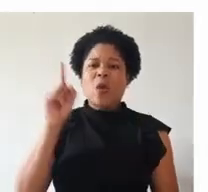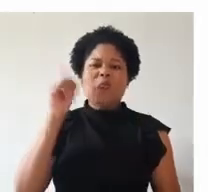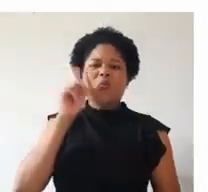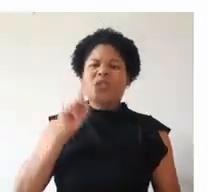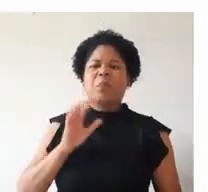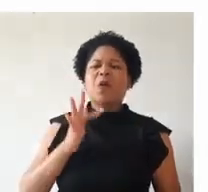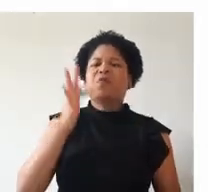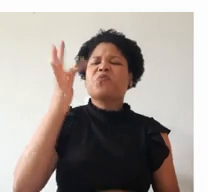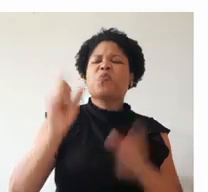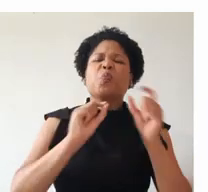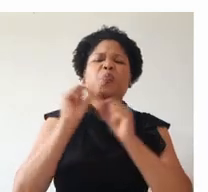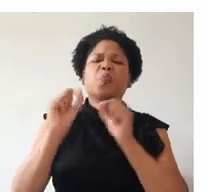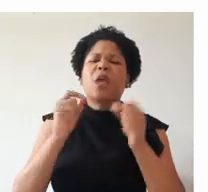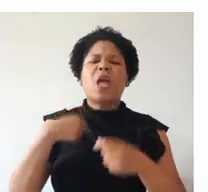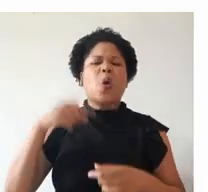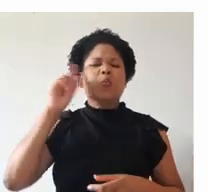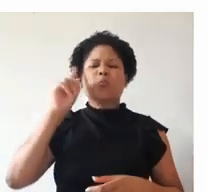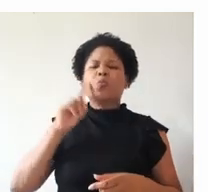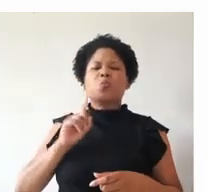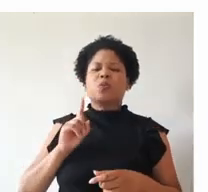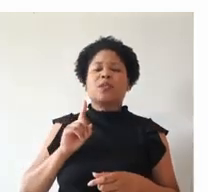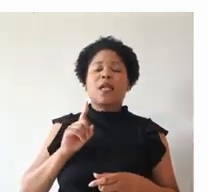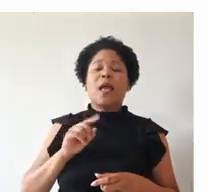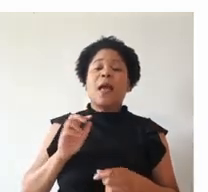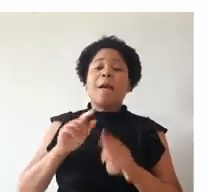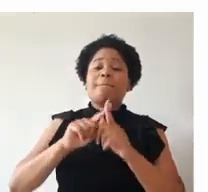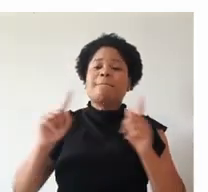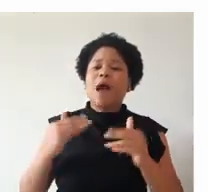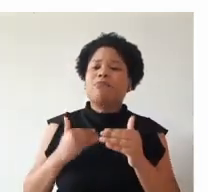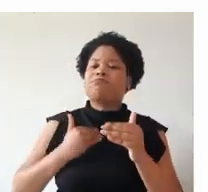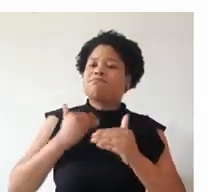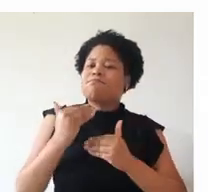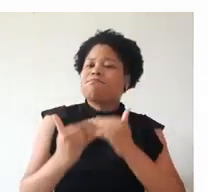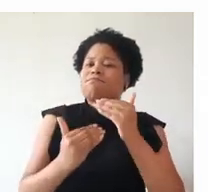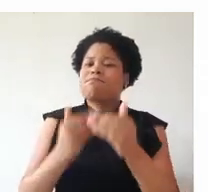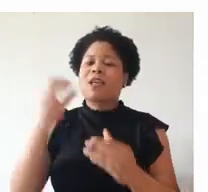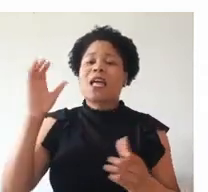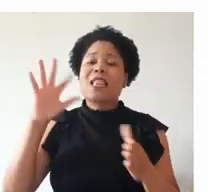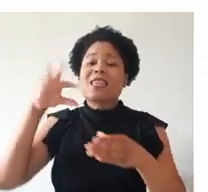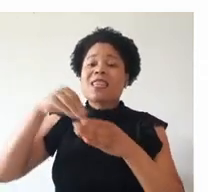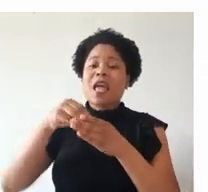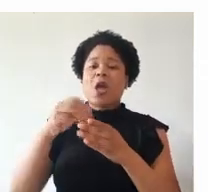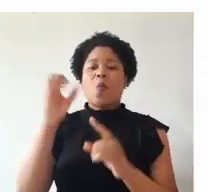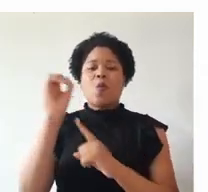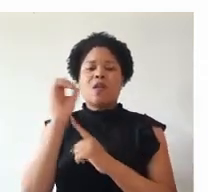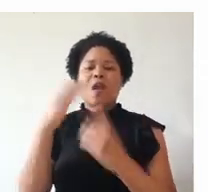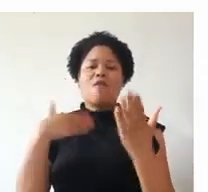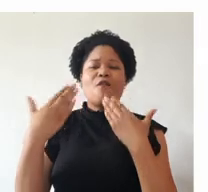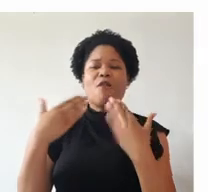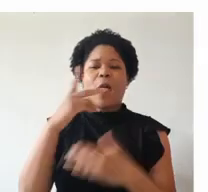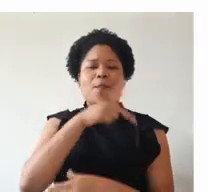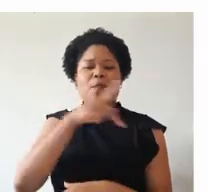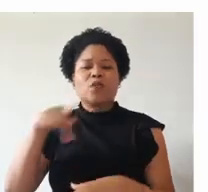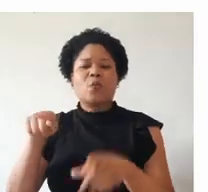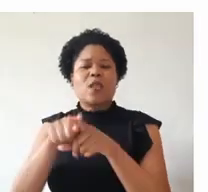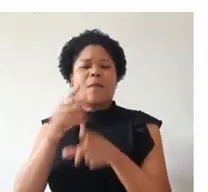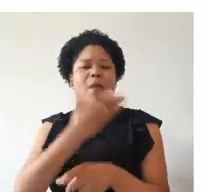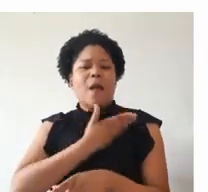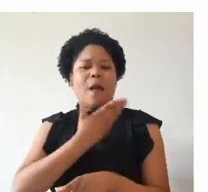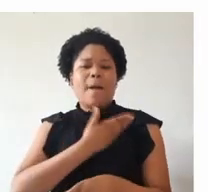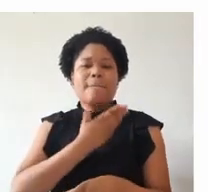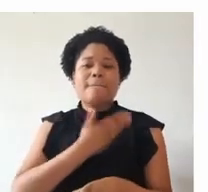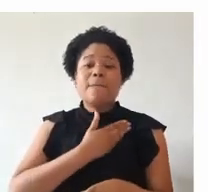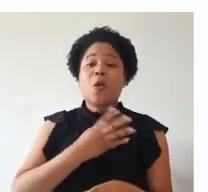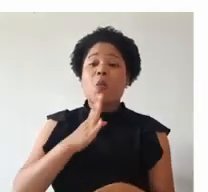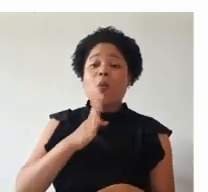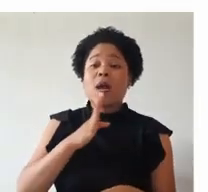perspectiva do que eu queria fazer após a formatura. E ao longo do tempo no IEF, conversando com os professores, com meus amigos,